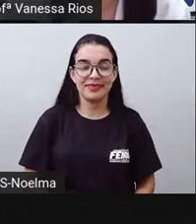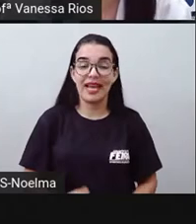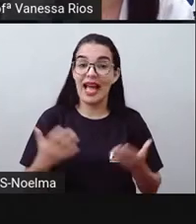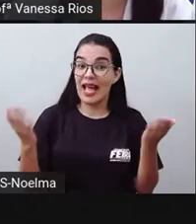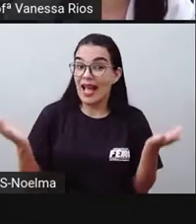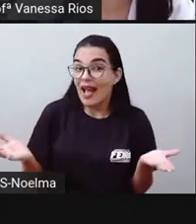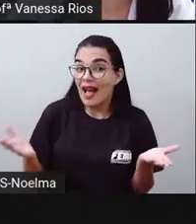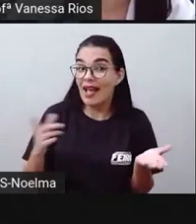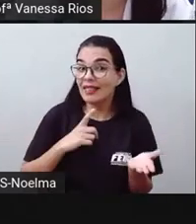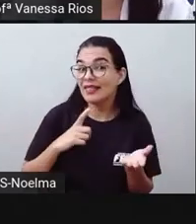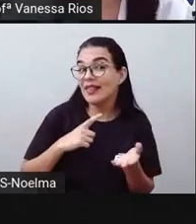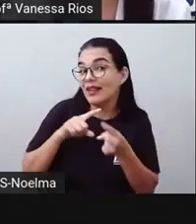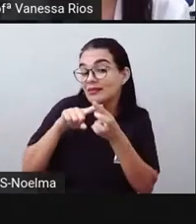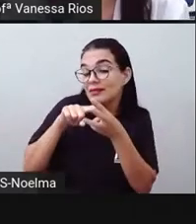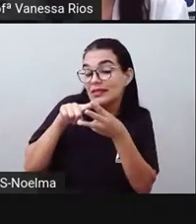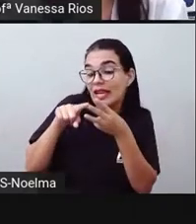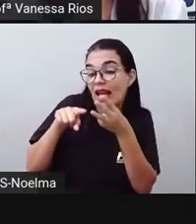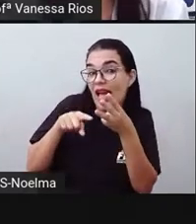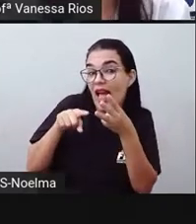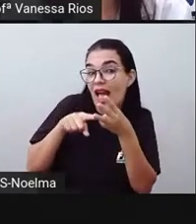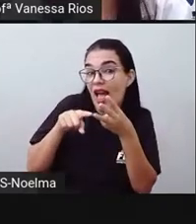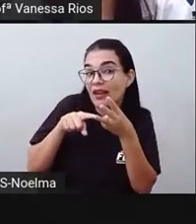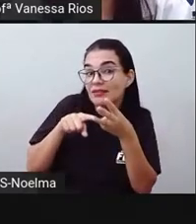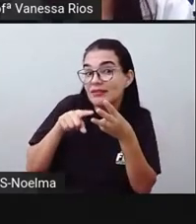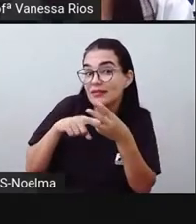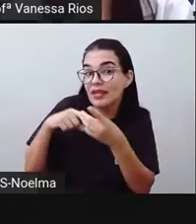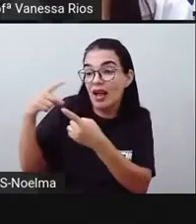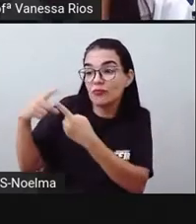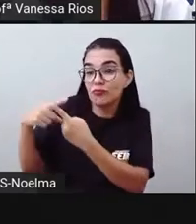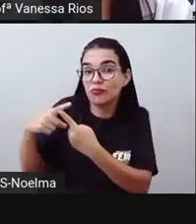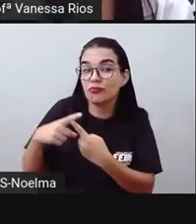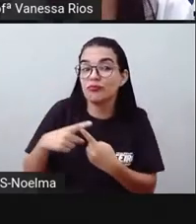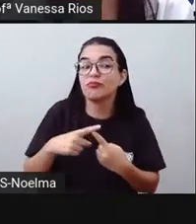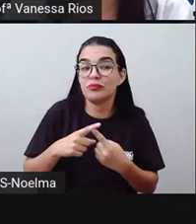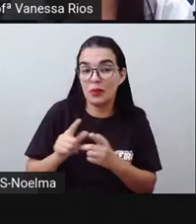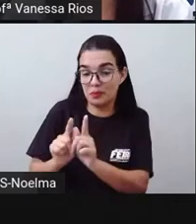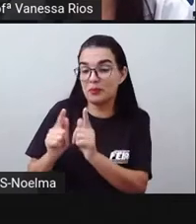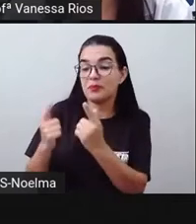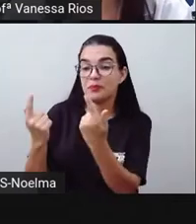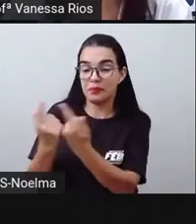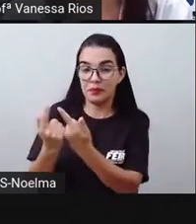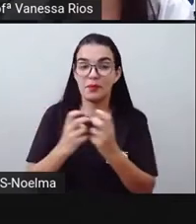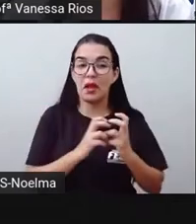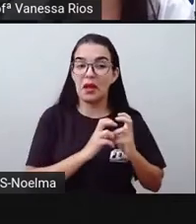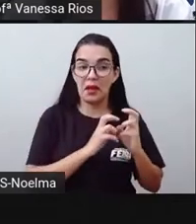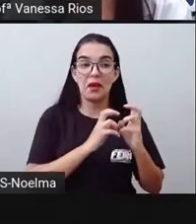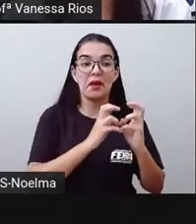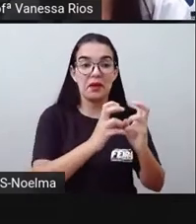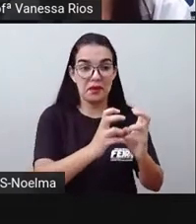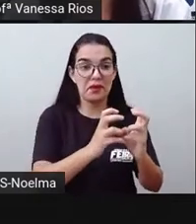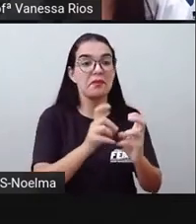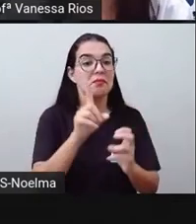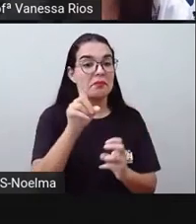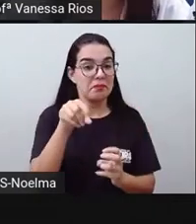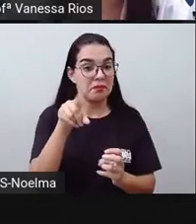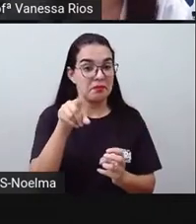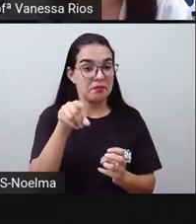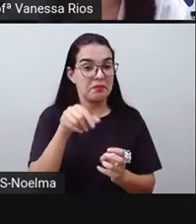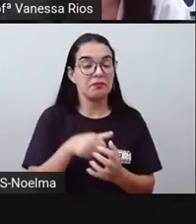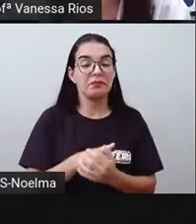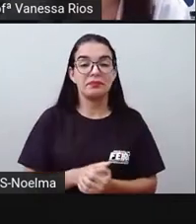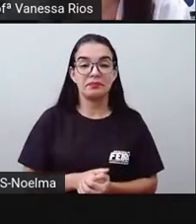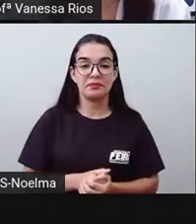E aí, dentro desses meios de transporte, a gente já observa logo que existem três categorias